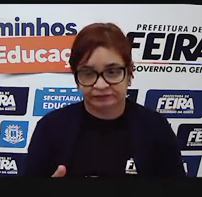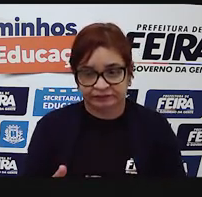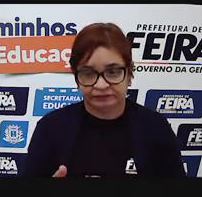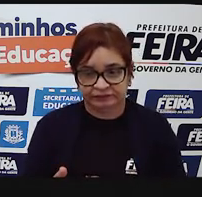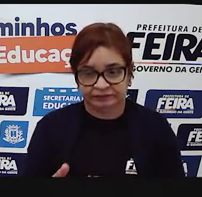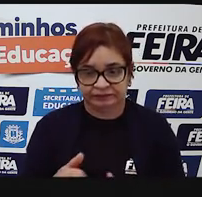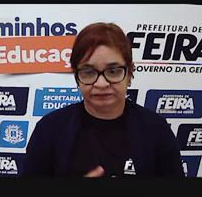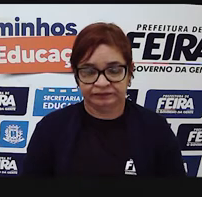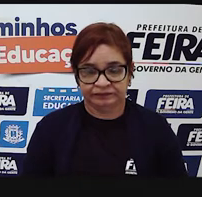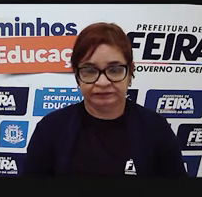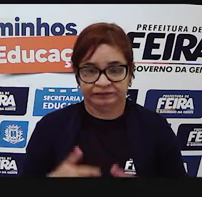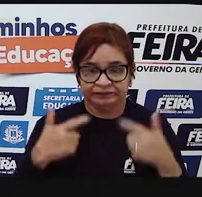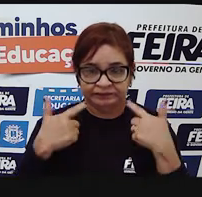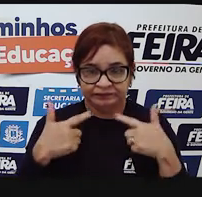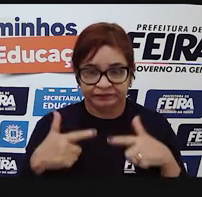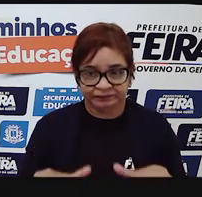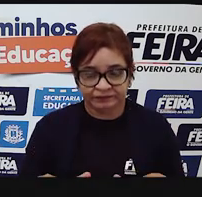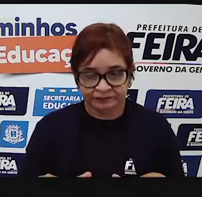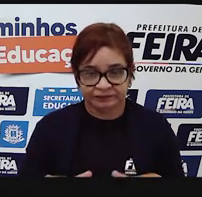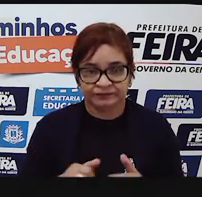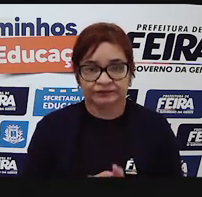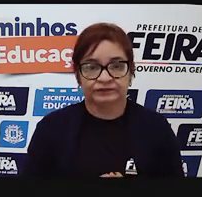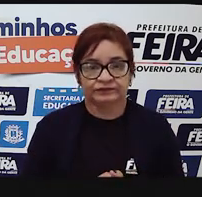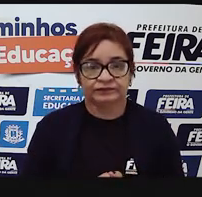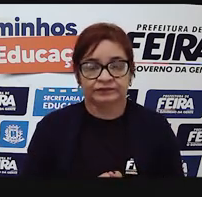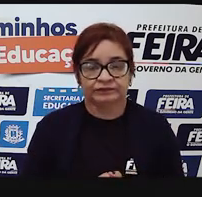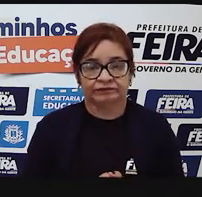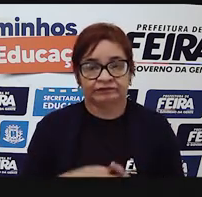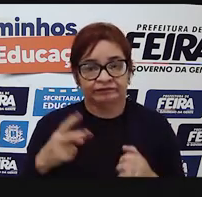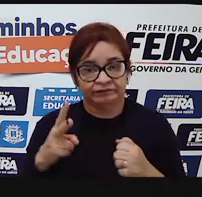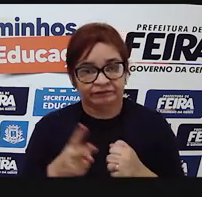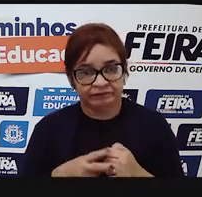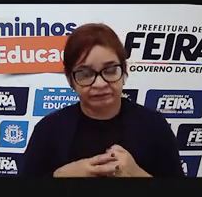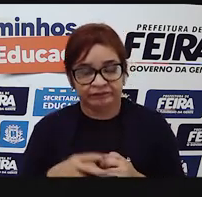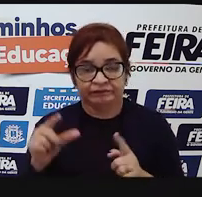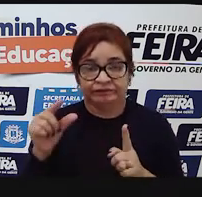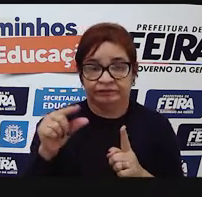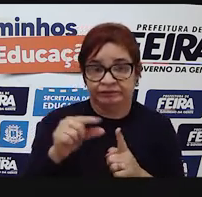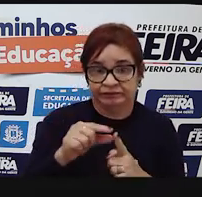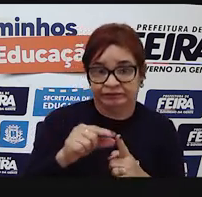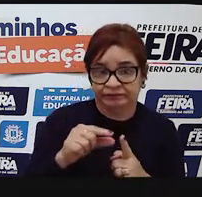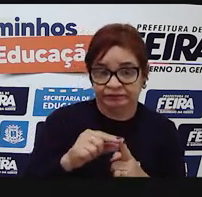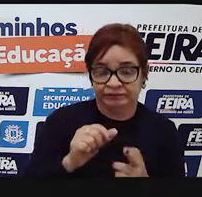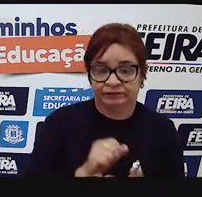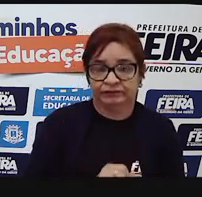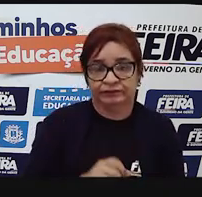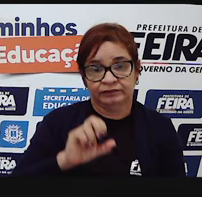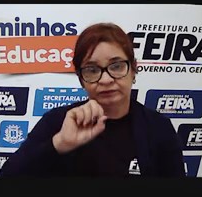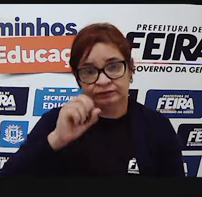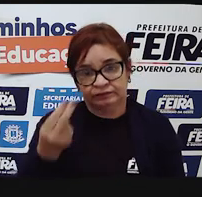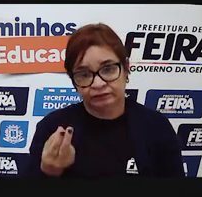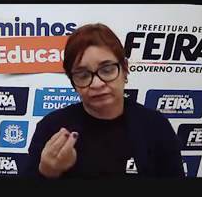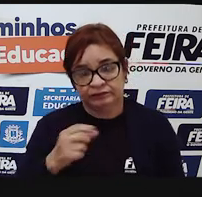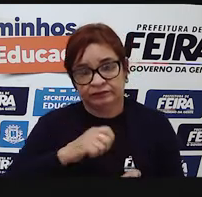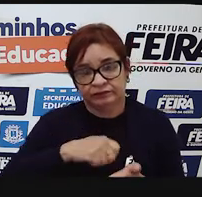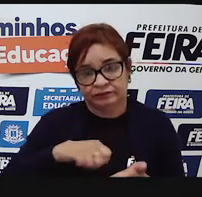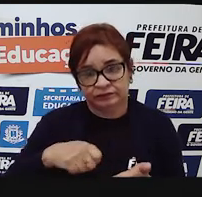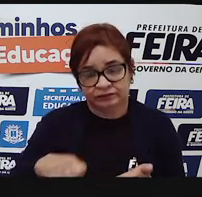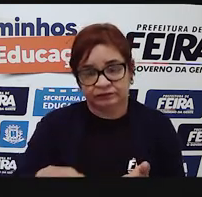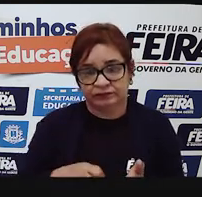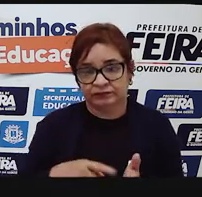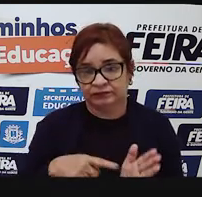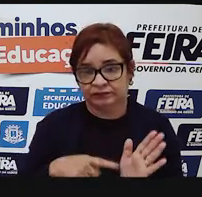linguagem verbal faz o uso da palavra, que pode ser falada ou escrita. Essa imagem,